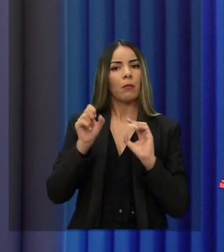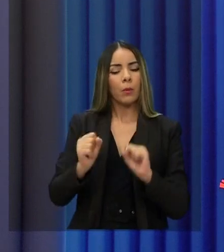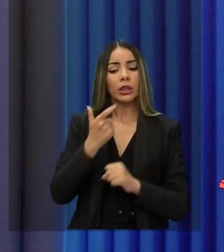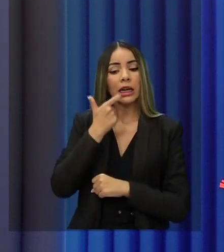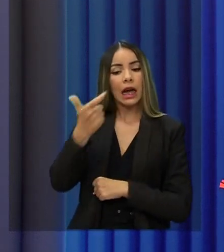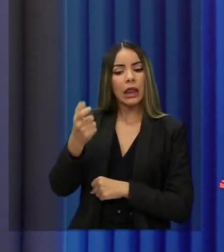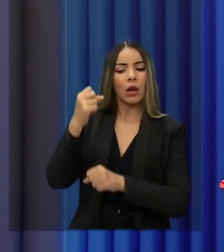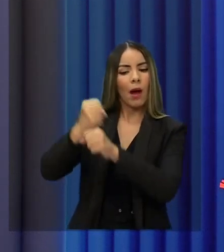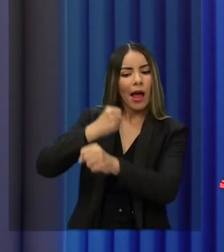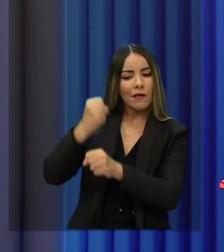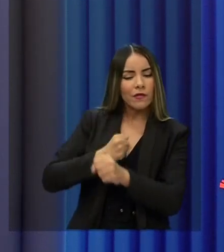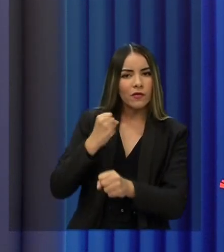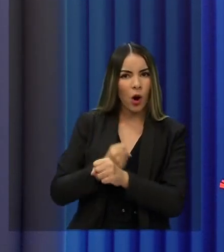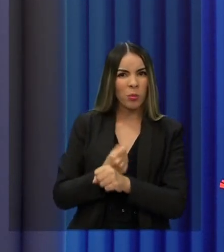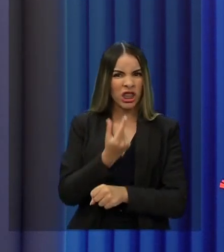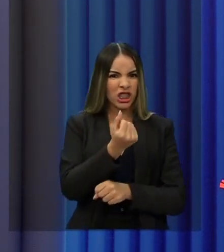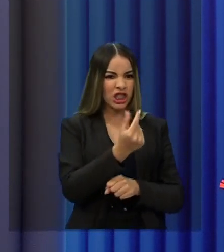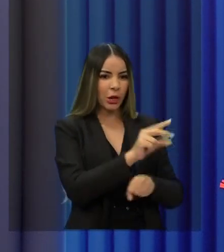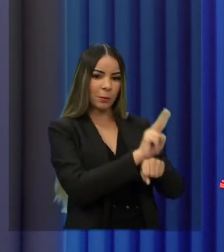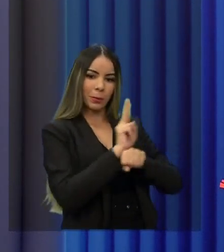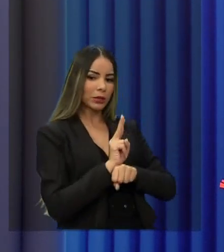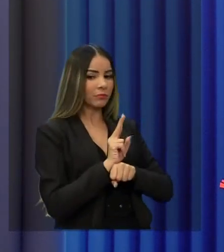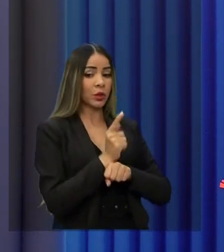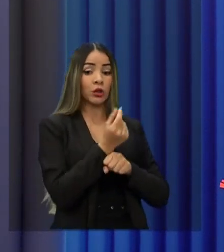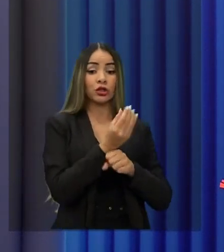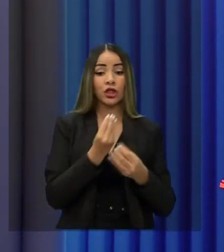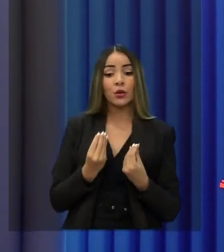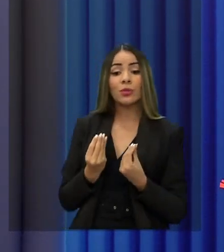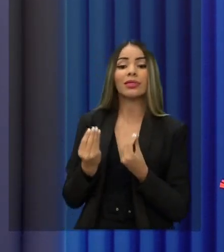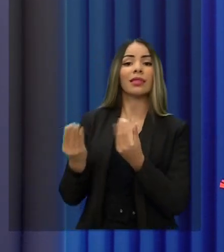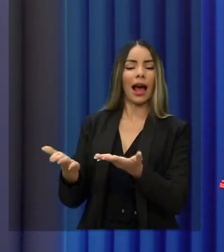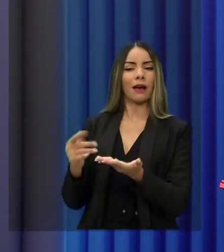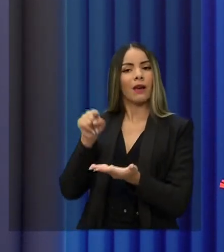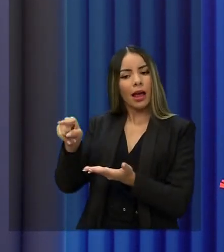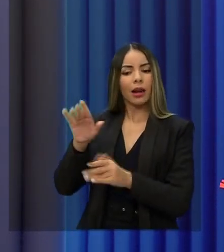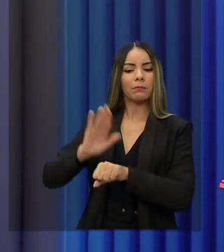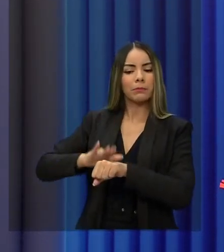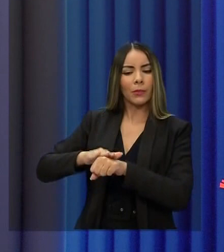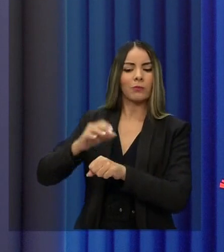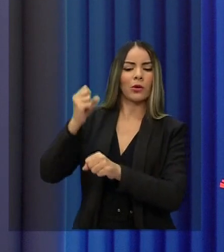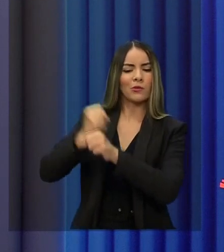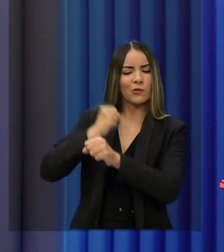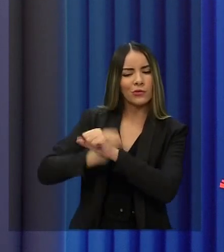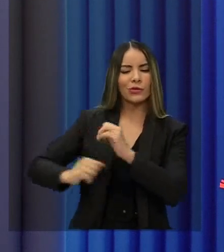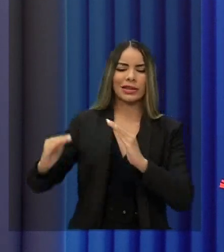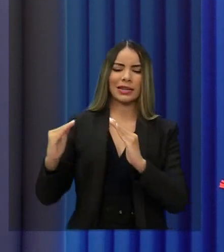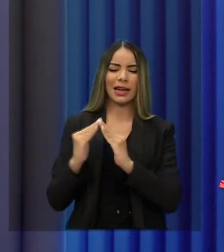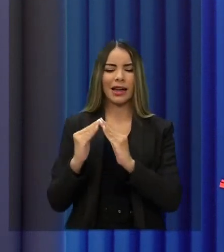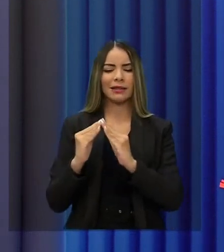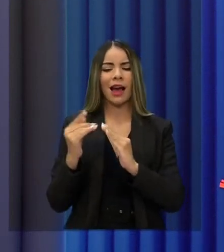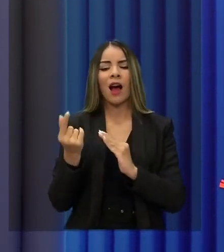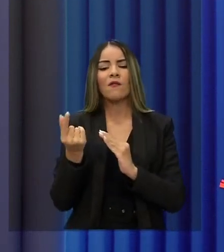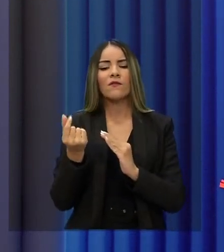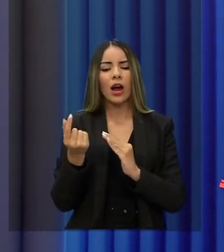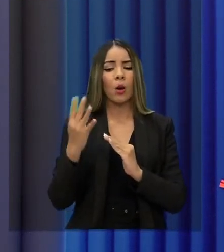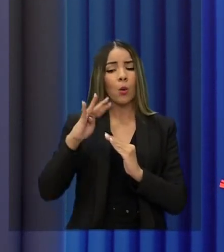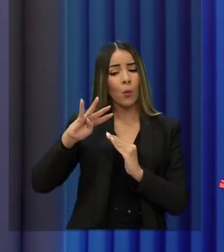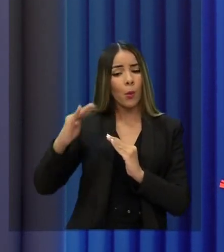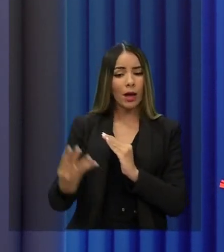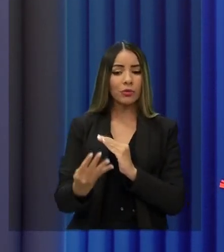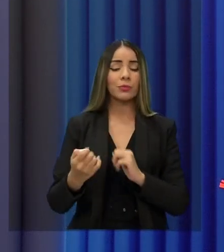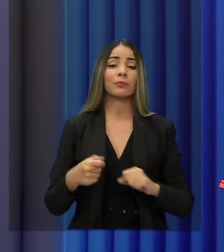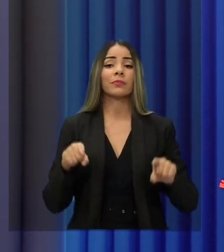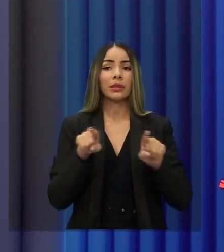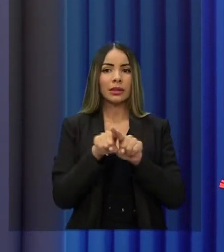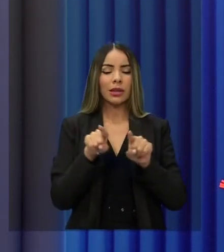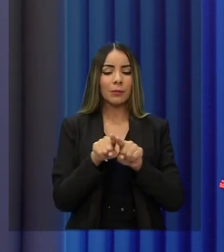reforma que não é dinheiro emprestado não, vai ser dinheiro dado para que ela possa reformar a sua casa com dignidade no valor de 4 mil reais. As famílias